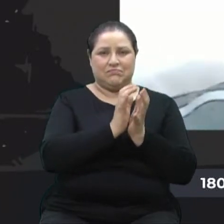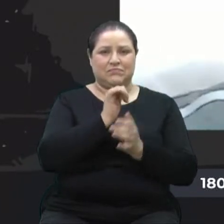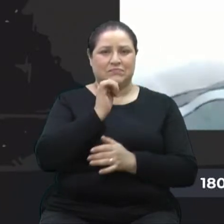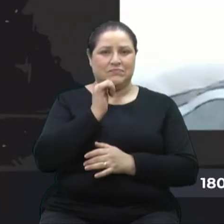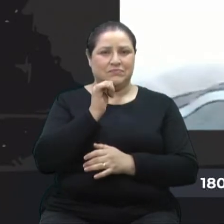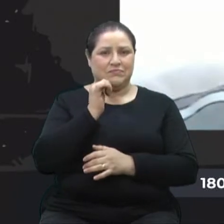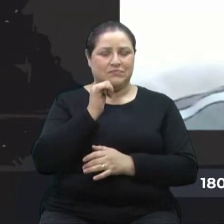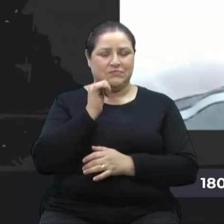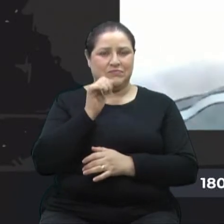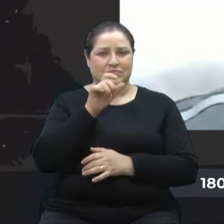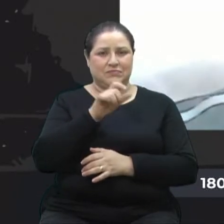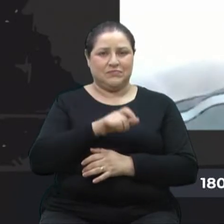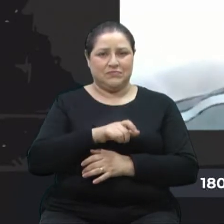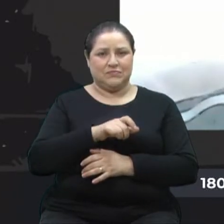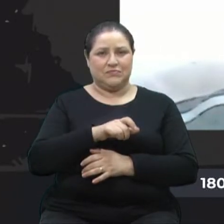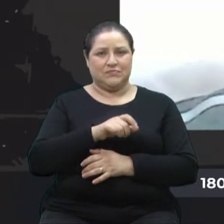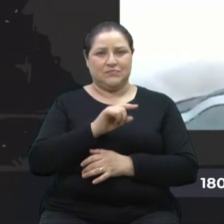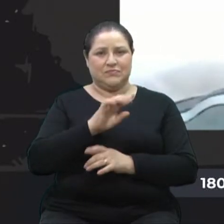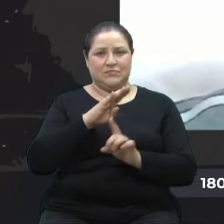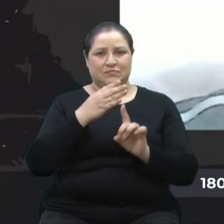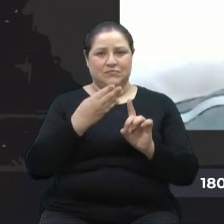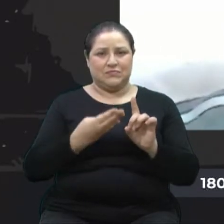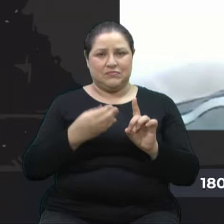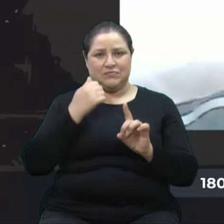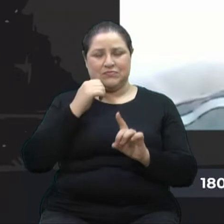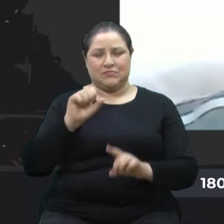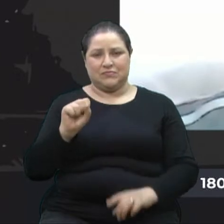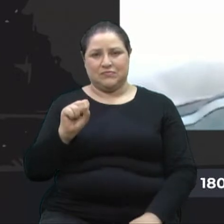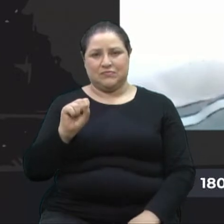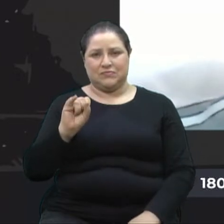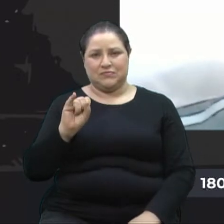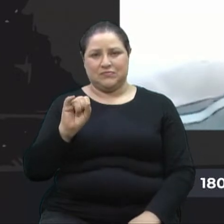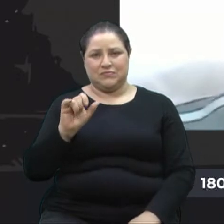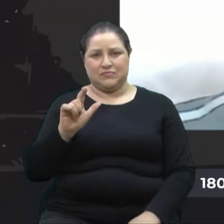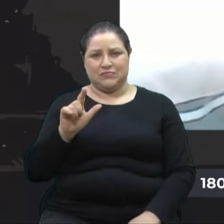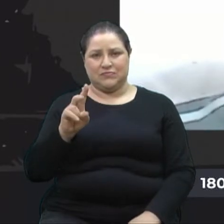a respeito da homenageada aí Silvia Andreata.